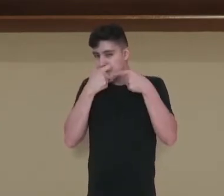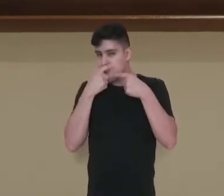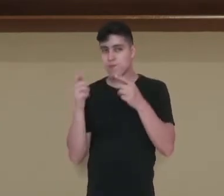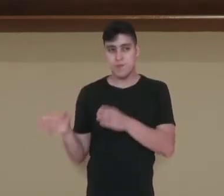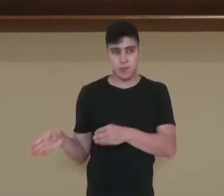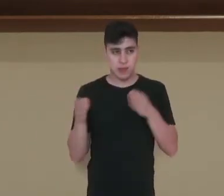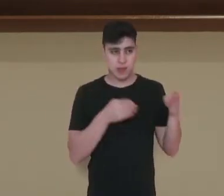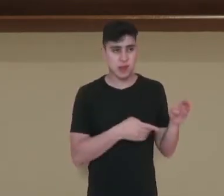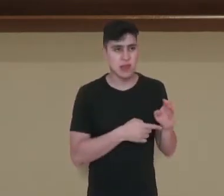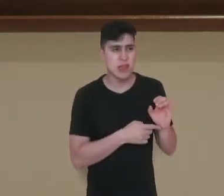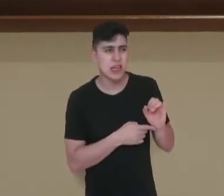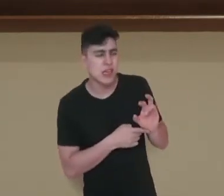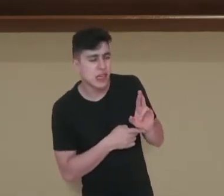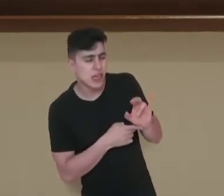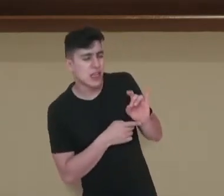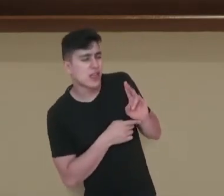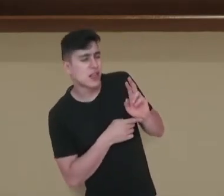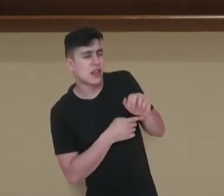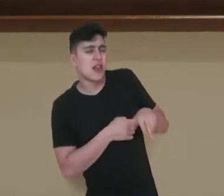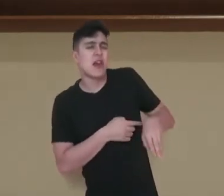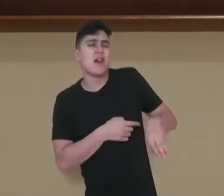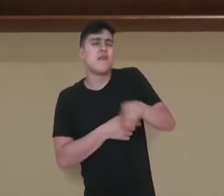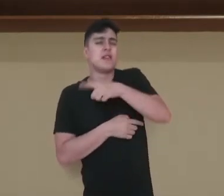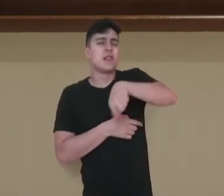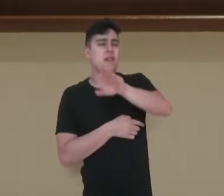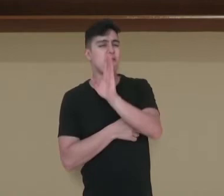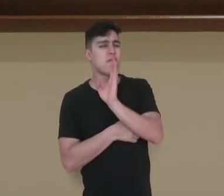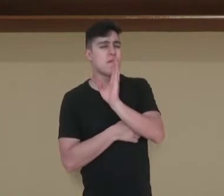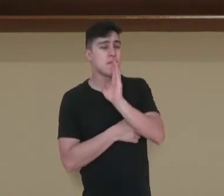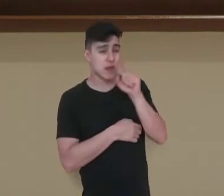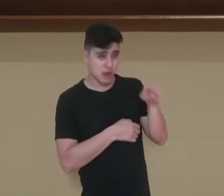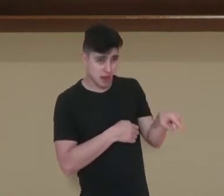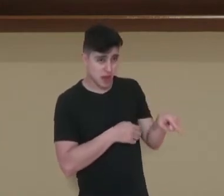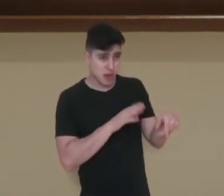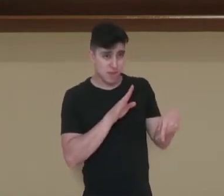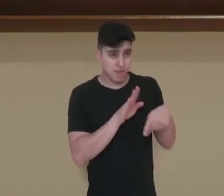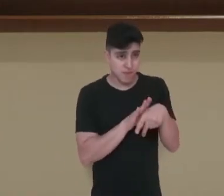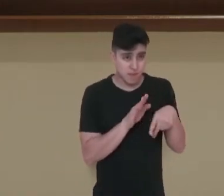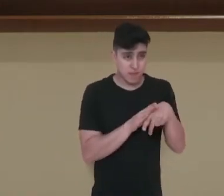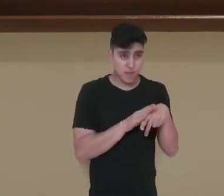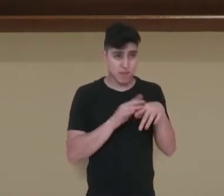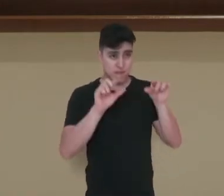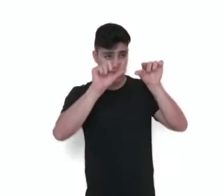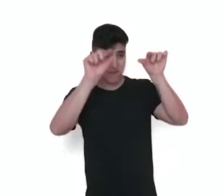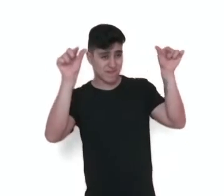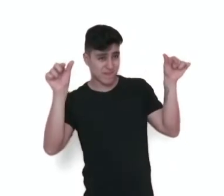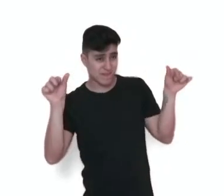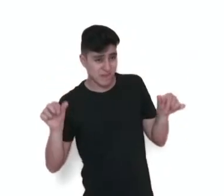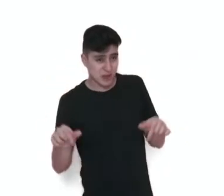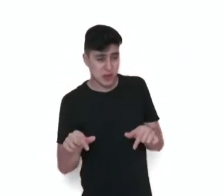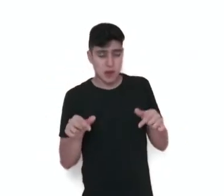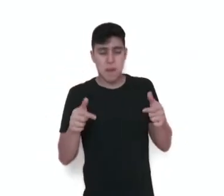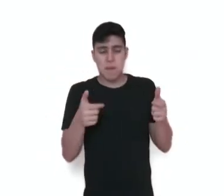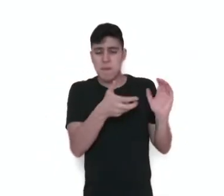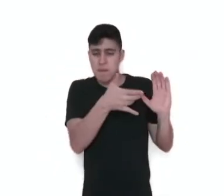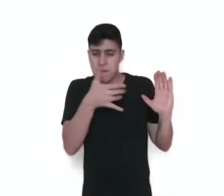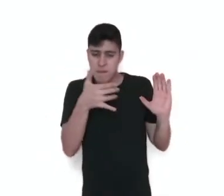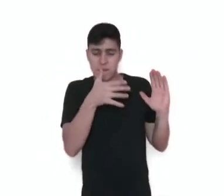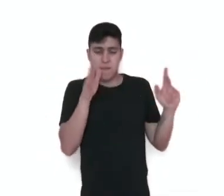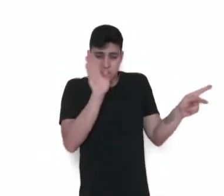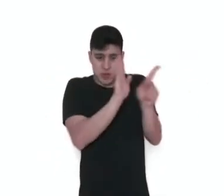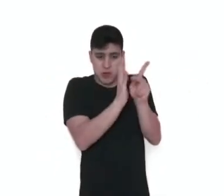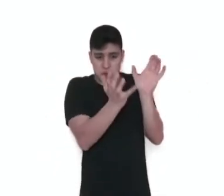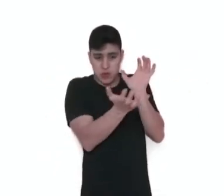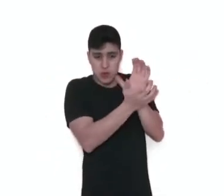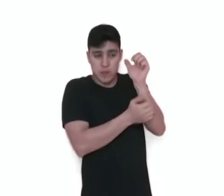Iridinã. Você sabe o que é um iridinã? Iridinã é um instrumento musical de corda com dois pequenos arcos, criado e tocado pelas mulheres da